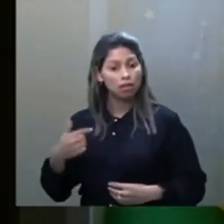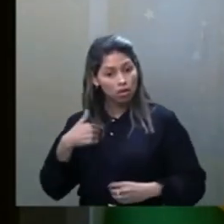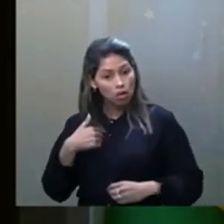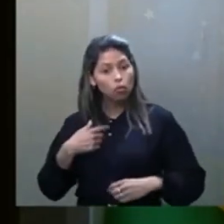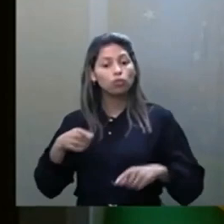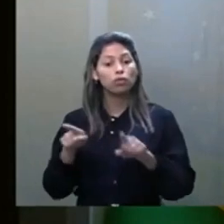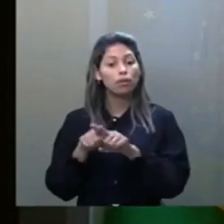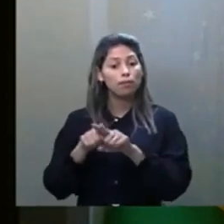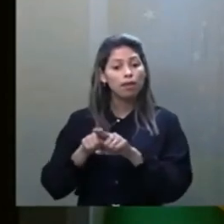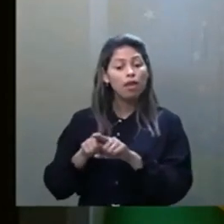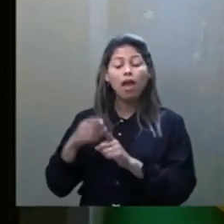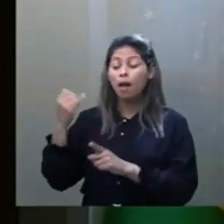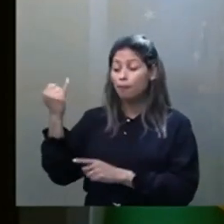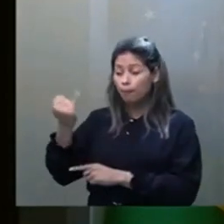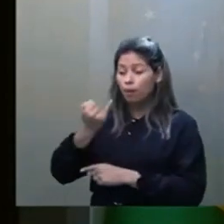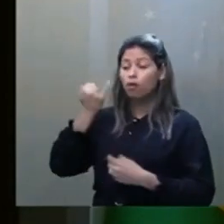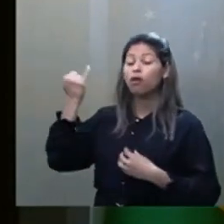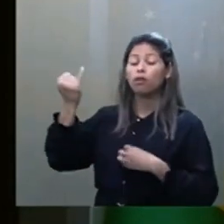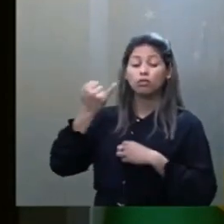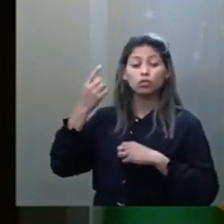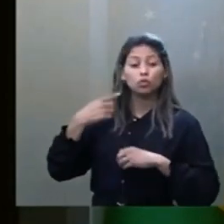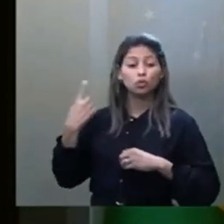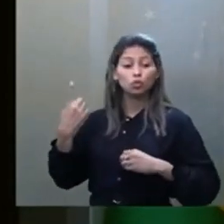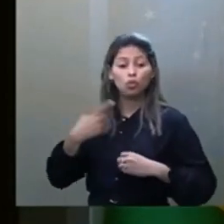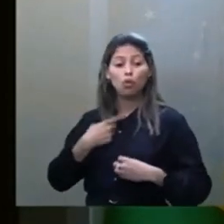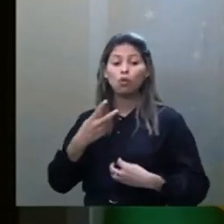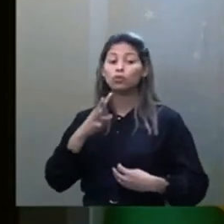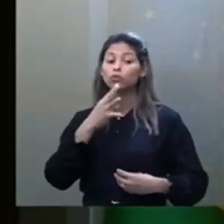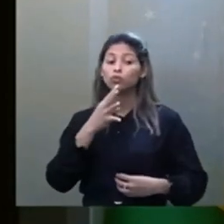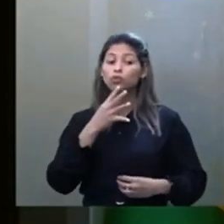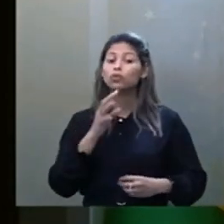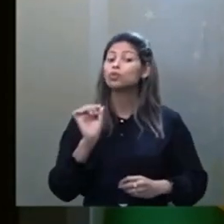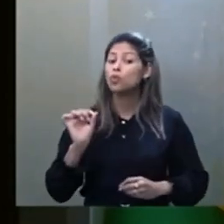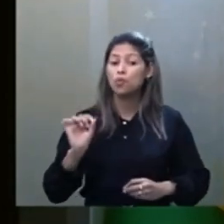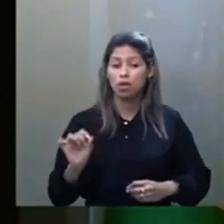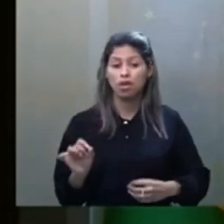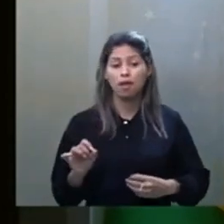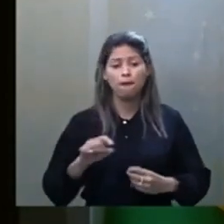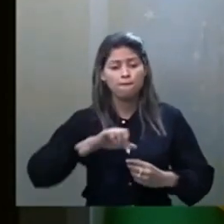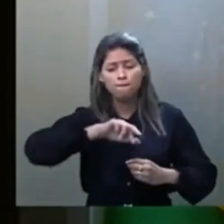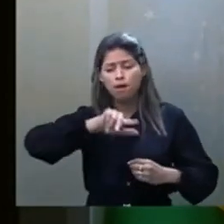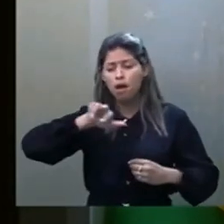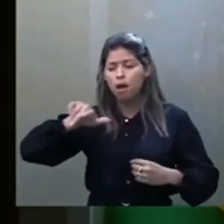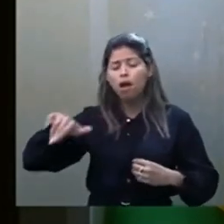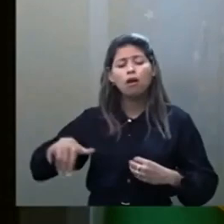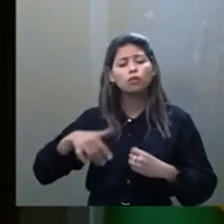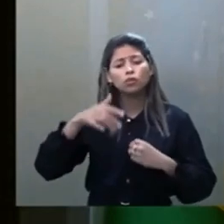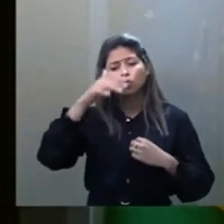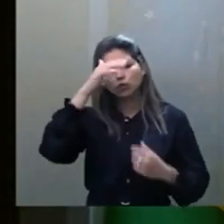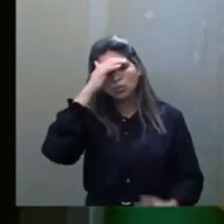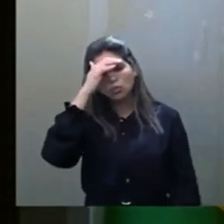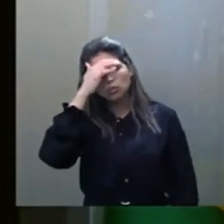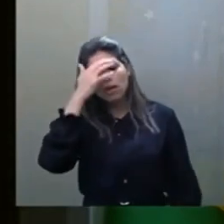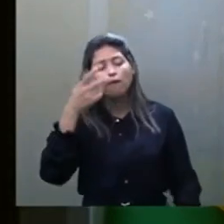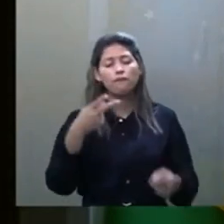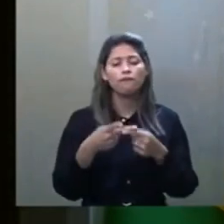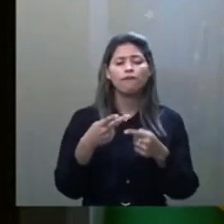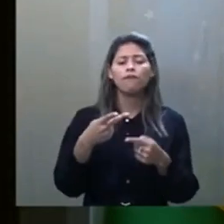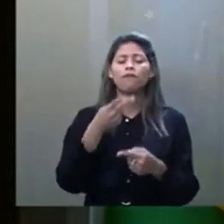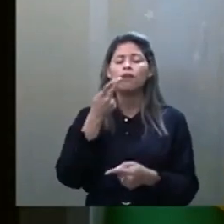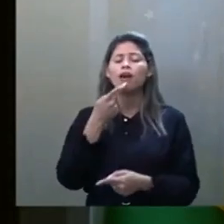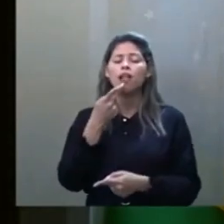importante a gente conhecer o que é que os grandes espíritos falaram sobre esse assunto. E mais, André Luiz tem uma